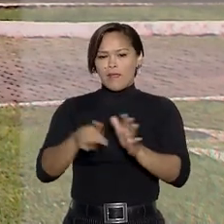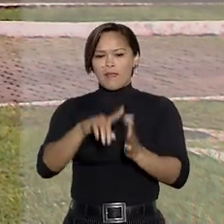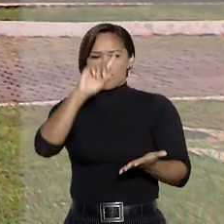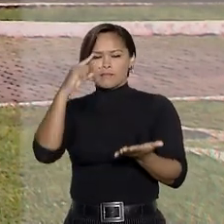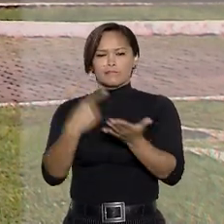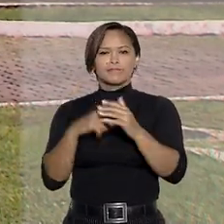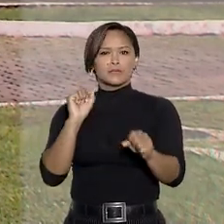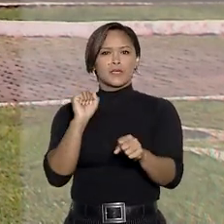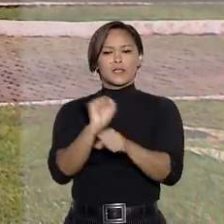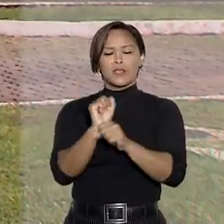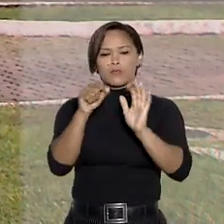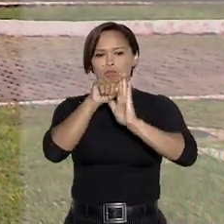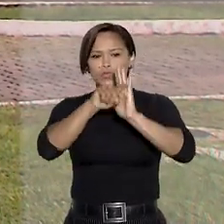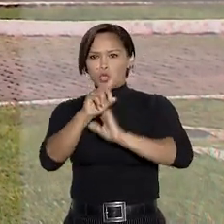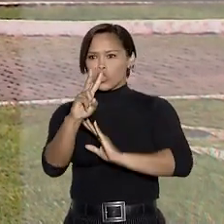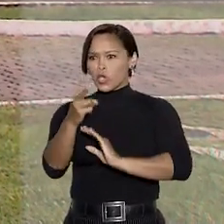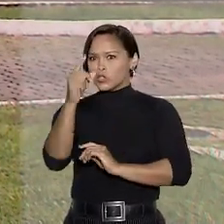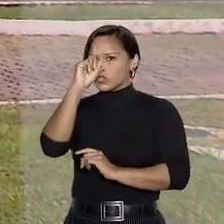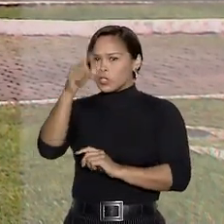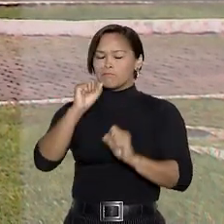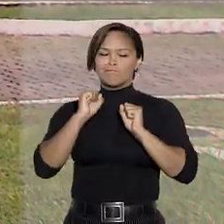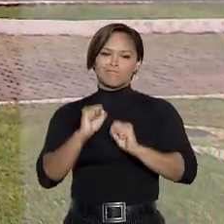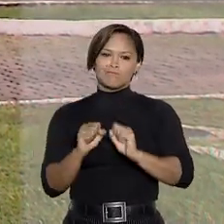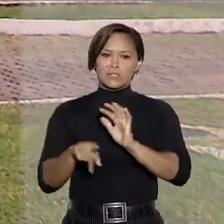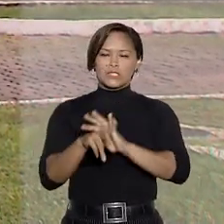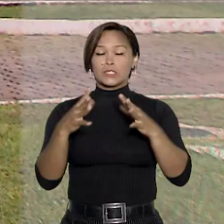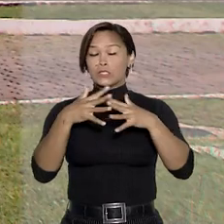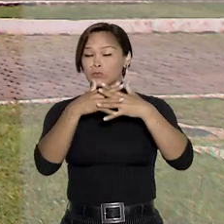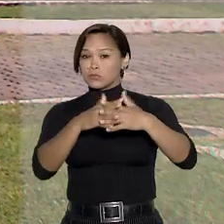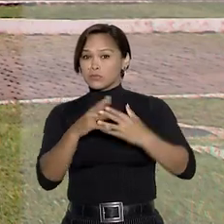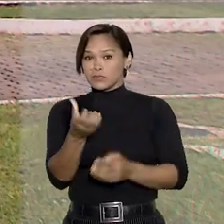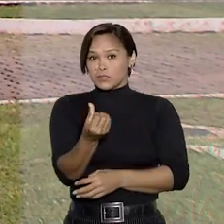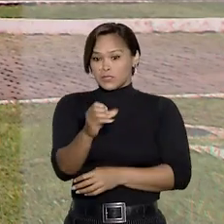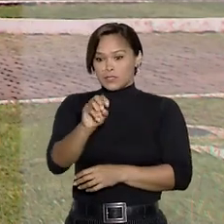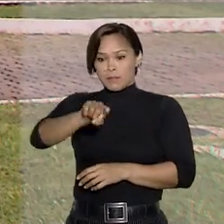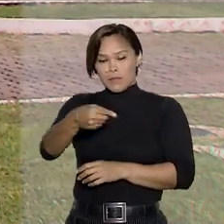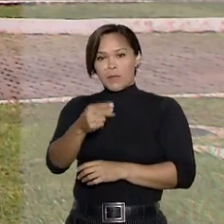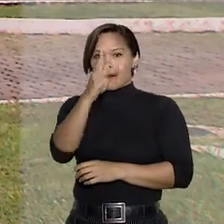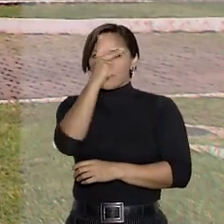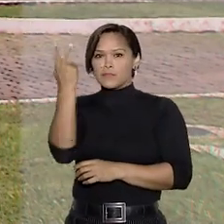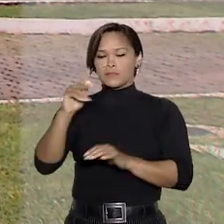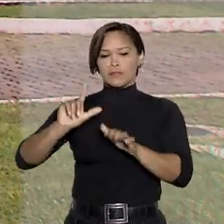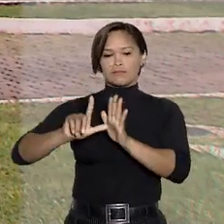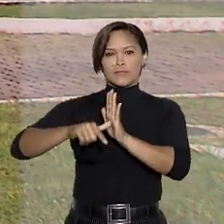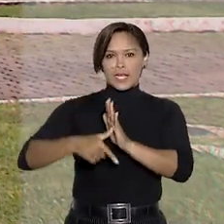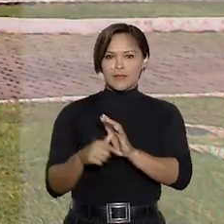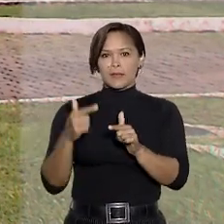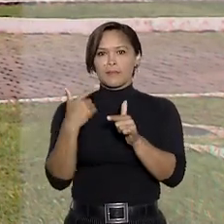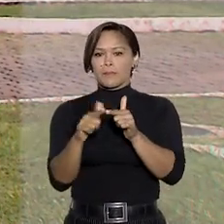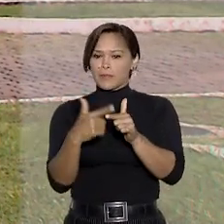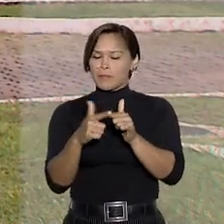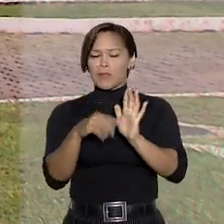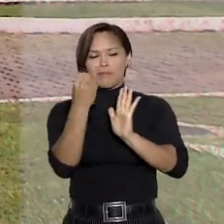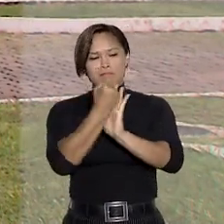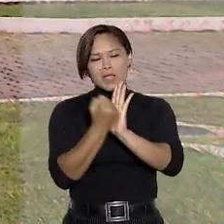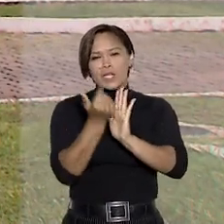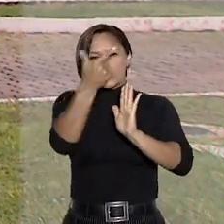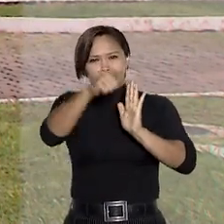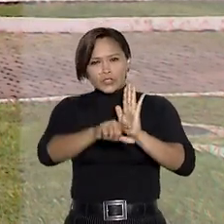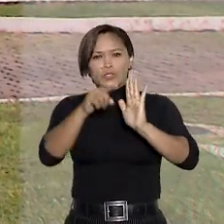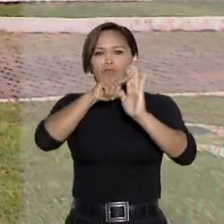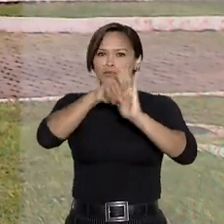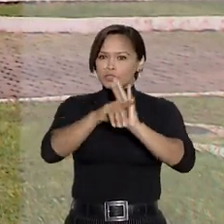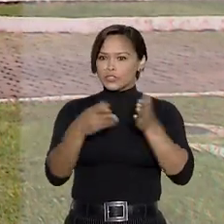afirmou que a paralisação das perícias por dois dias poderia afetar 60 mil pessoas, gerando atrasos e problemas na remarcação das